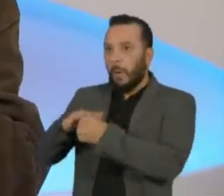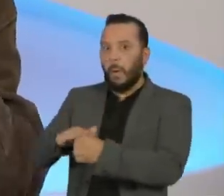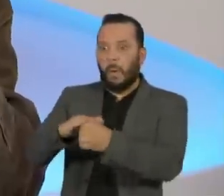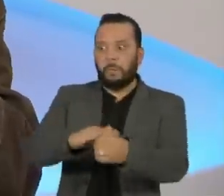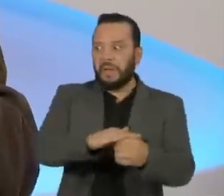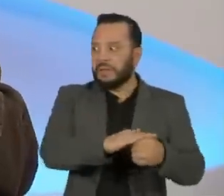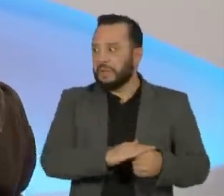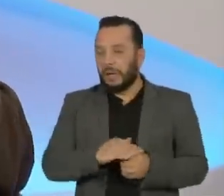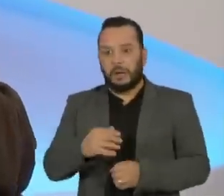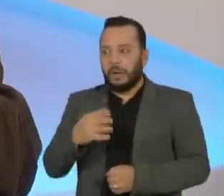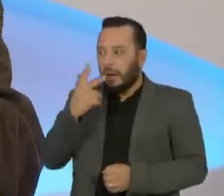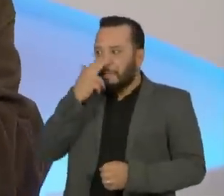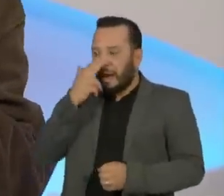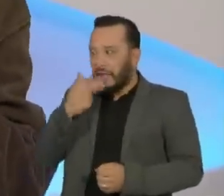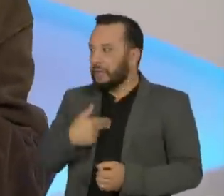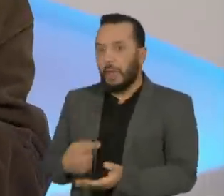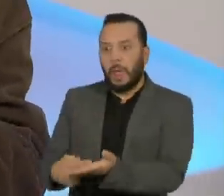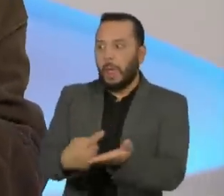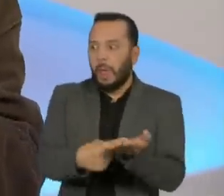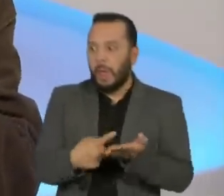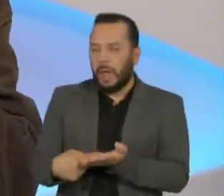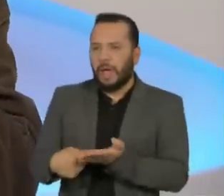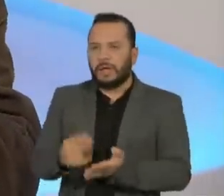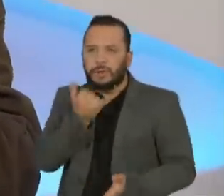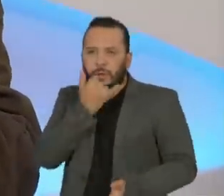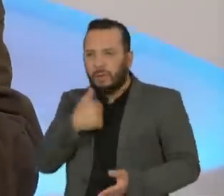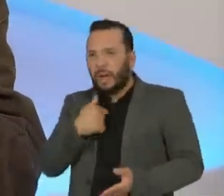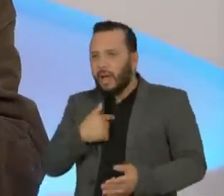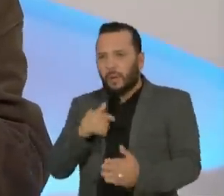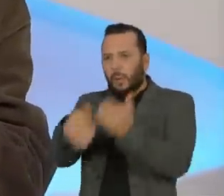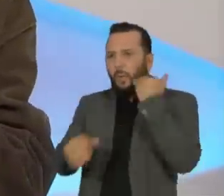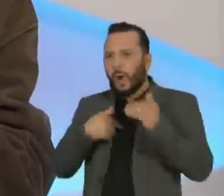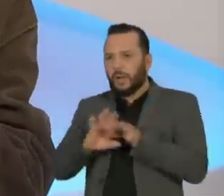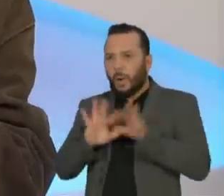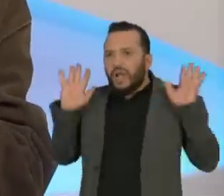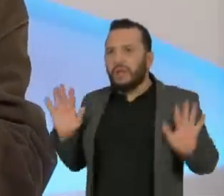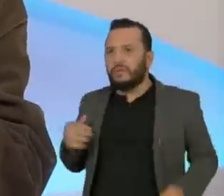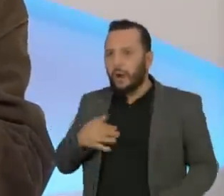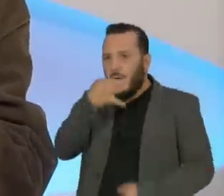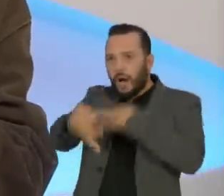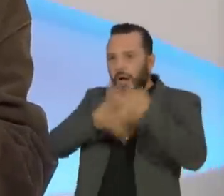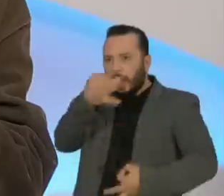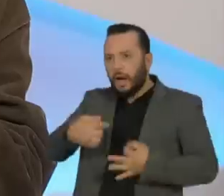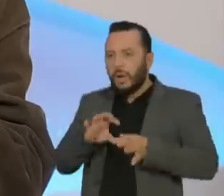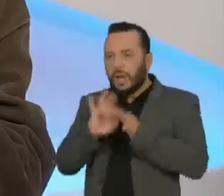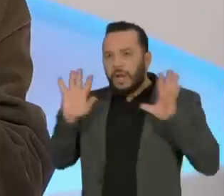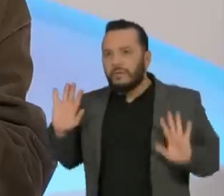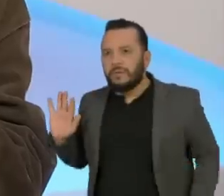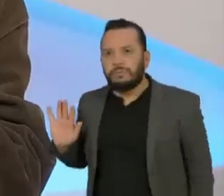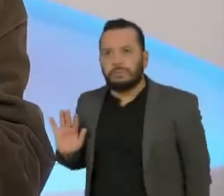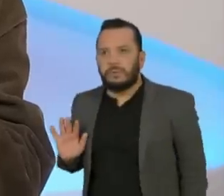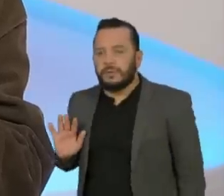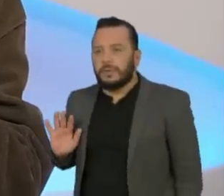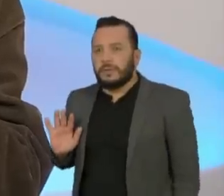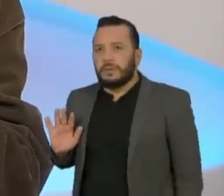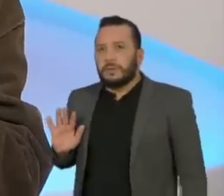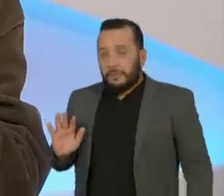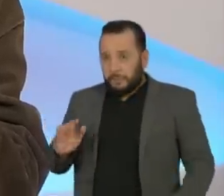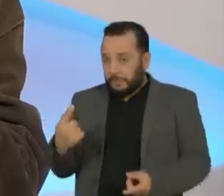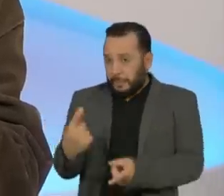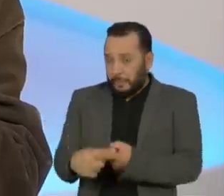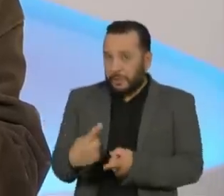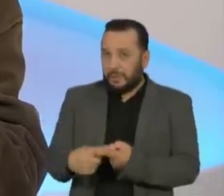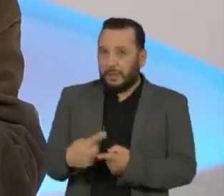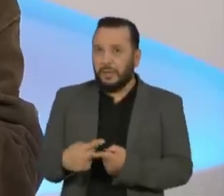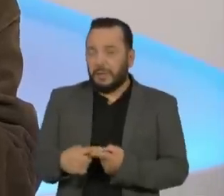favores e não sei o que, não sei o que lá. Você ser uma pessoa livre mesmo, e não porque eu sempre fui um cara super arrependido, né?